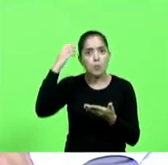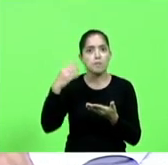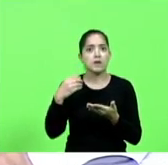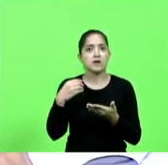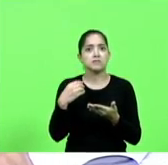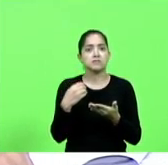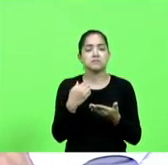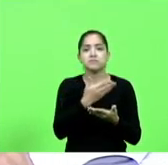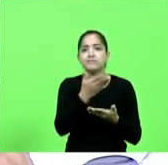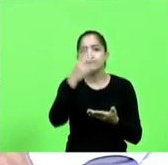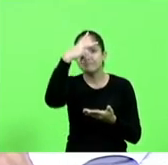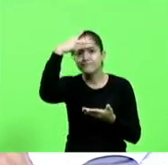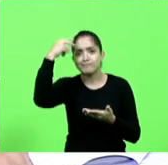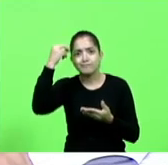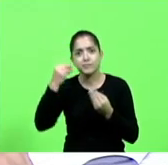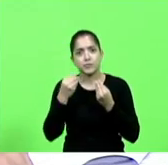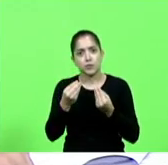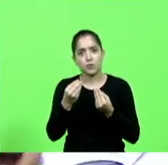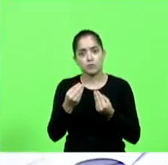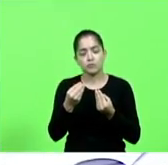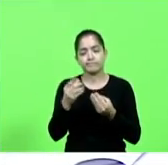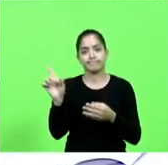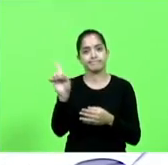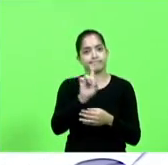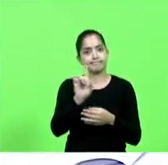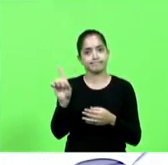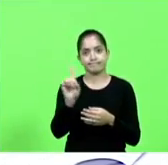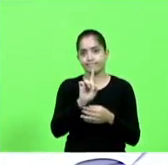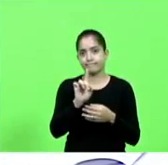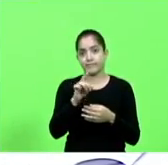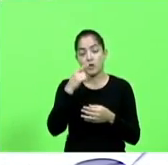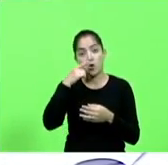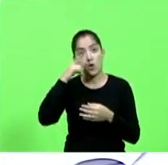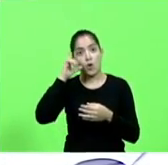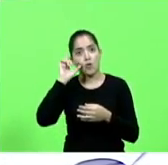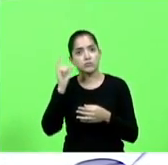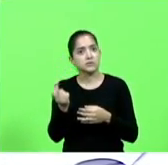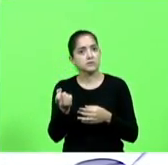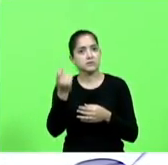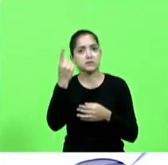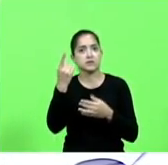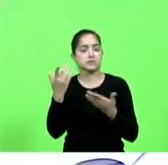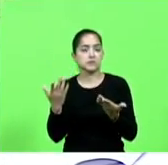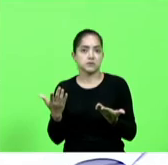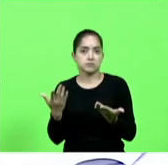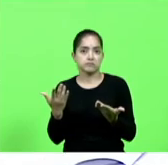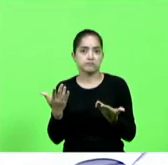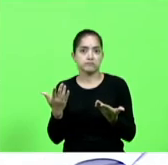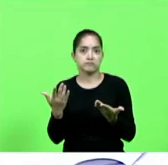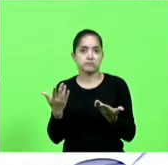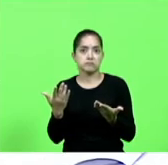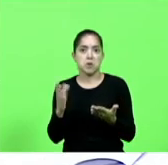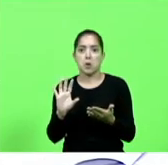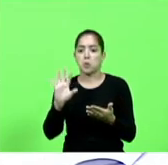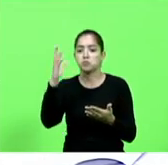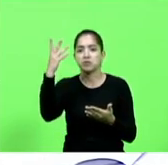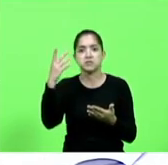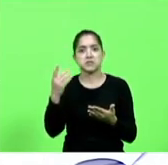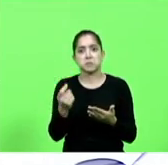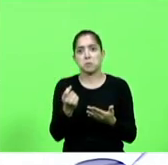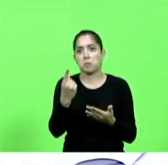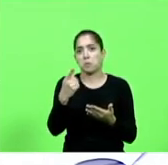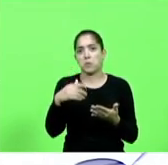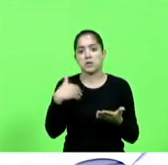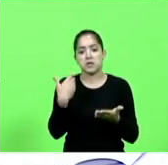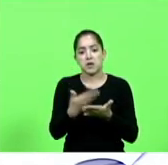prefeitos. Não, governador, ou tem algo estranho acontecendo, ou tem alguma coisa que até agora